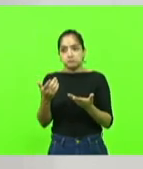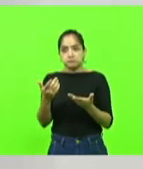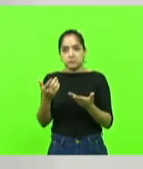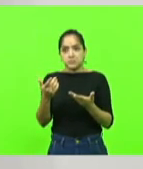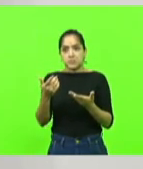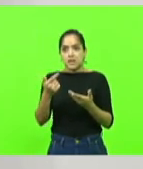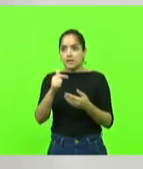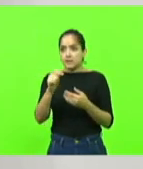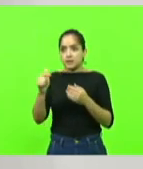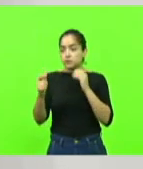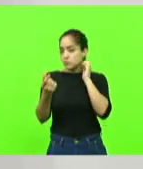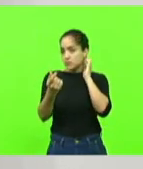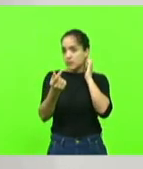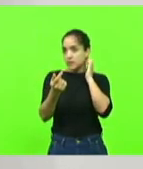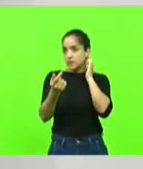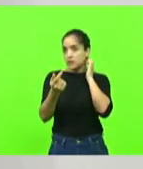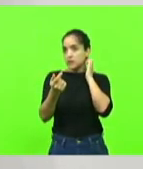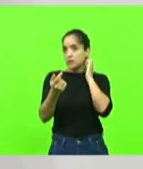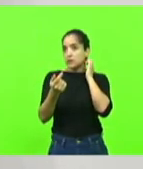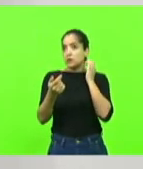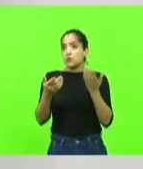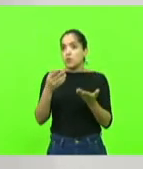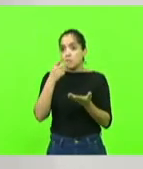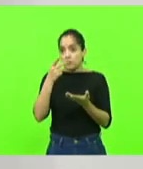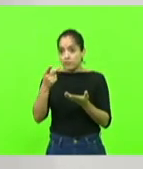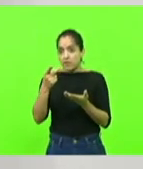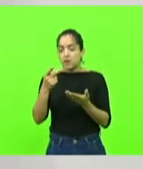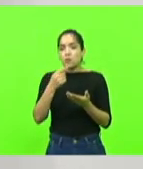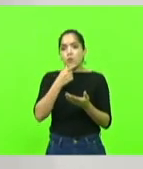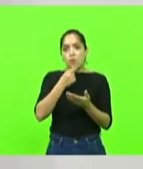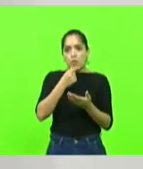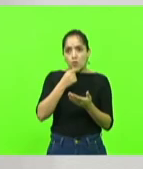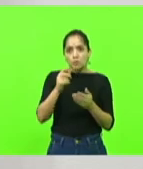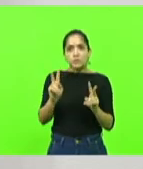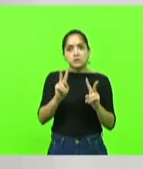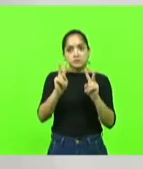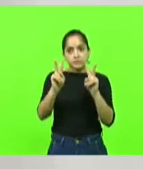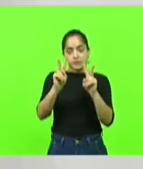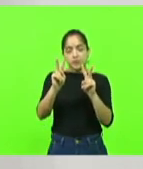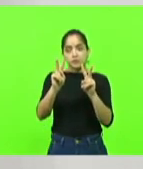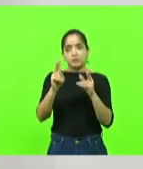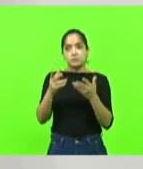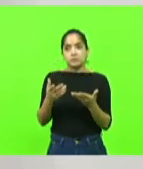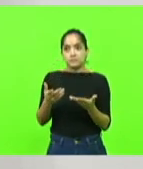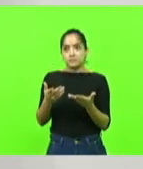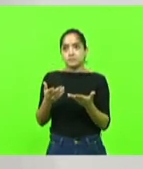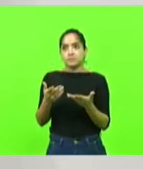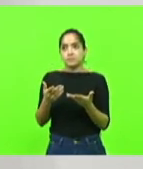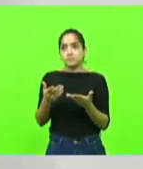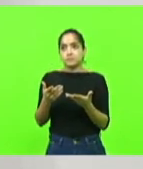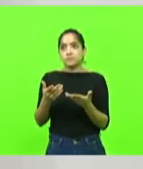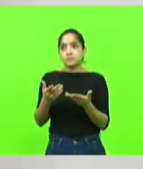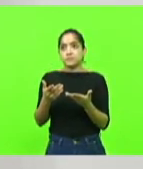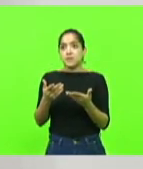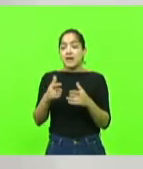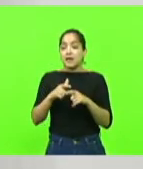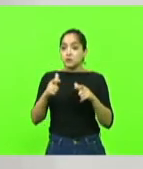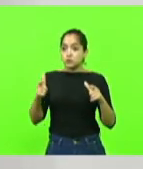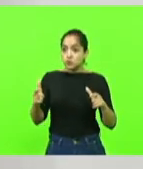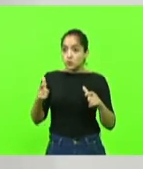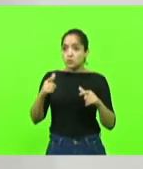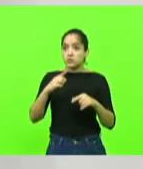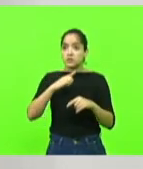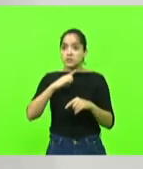quinhão. Como eu disse, homem tem valor, rato tem preço. A sorte que nós temos uma